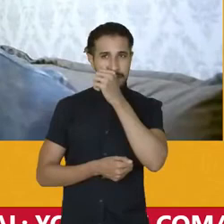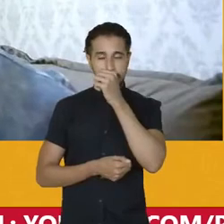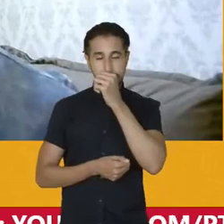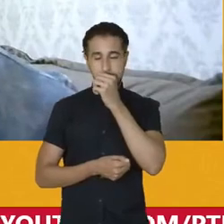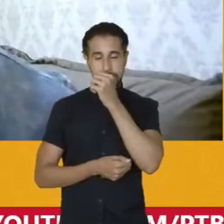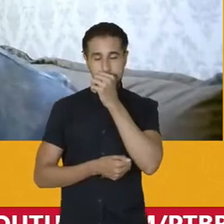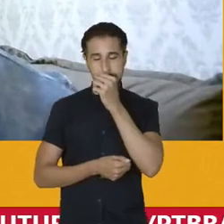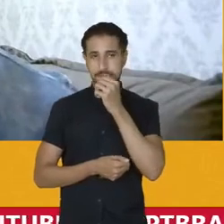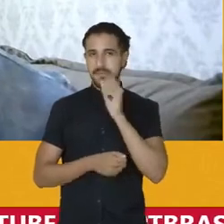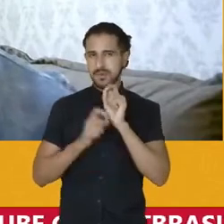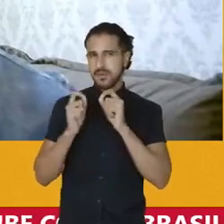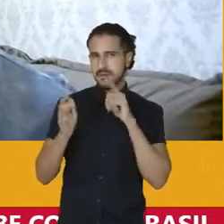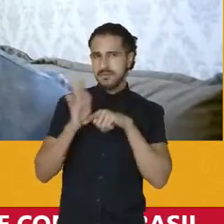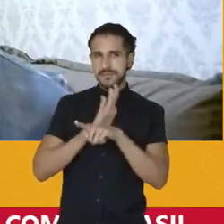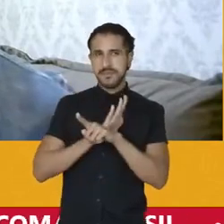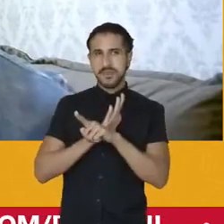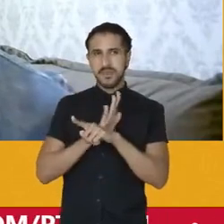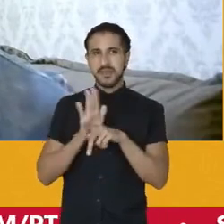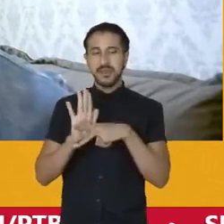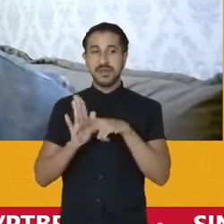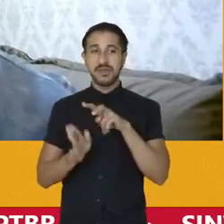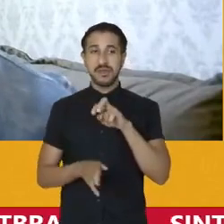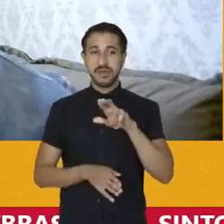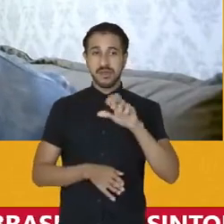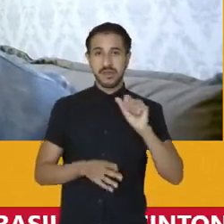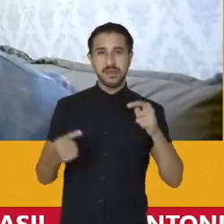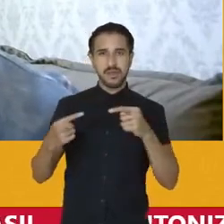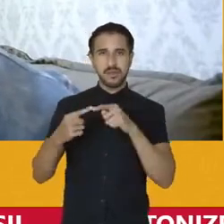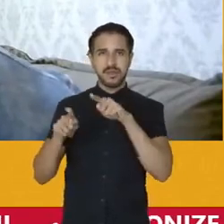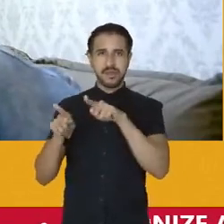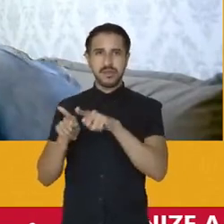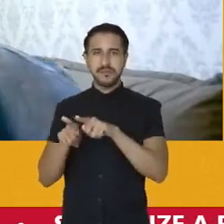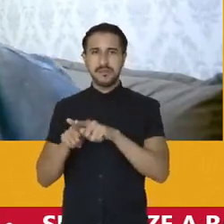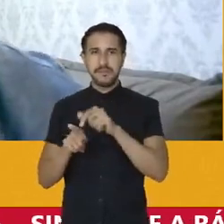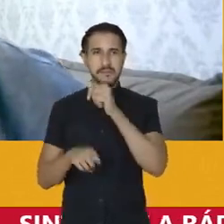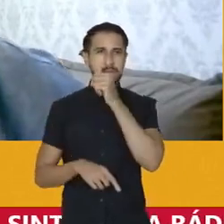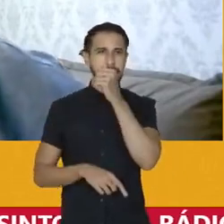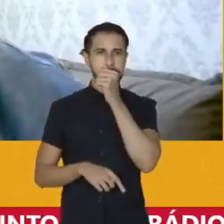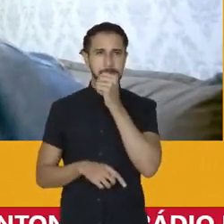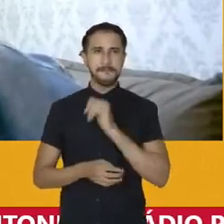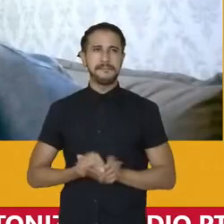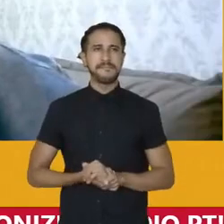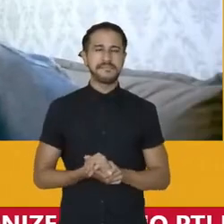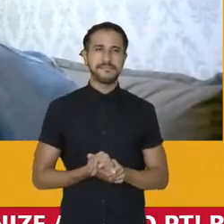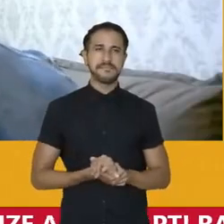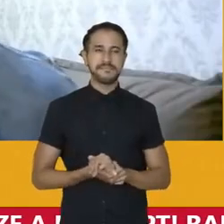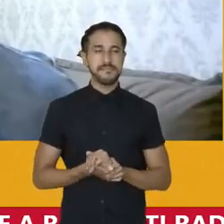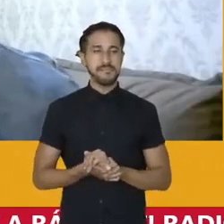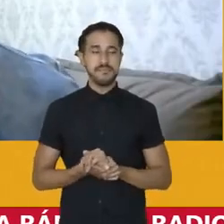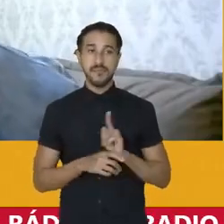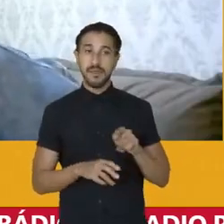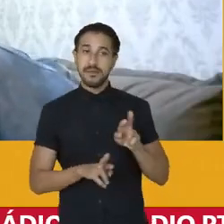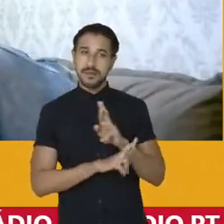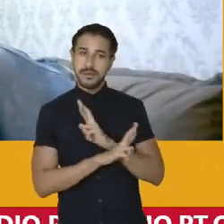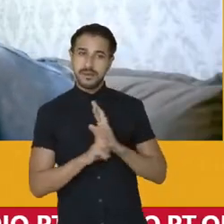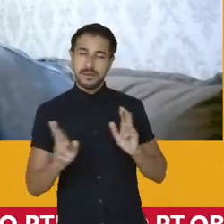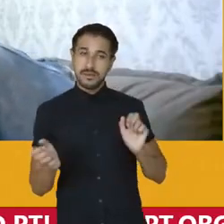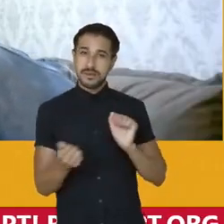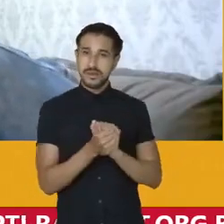o que eu perguntei para a Verônica também serve para você. É essa junção de